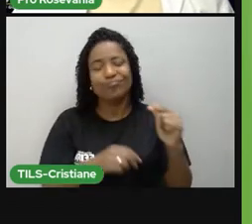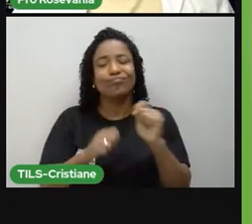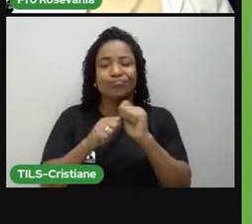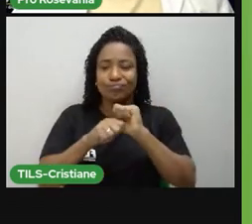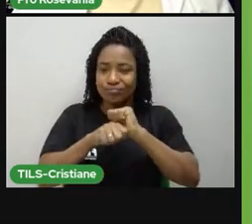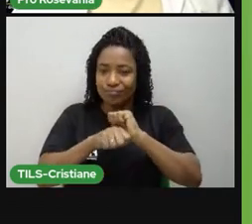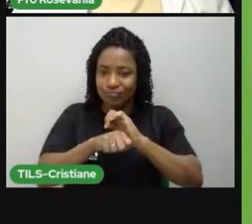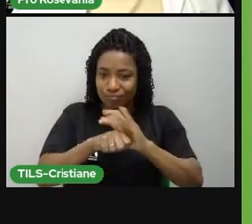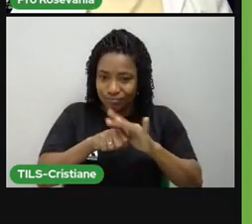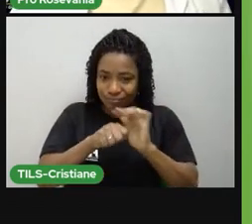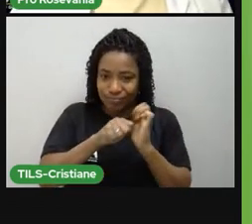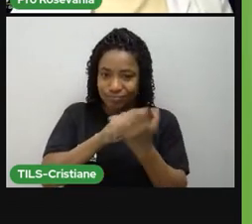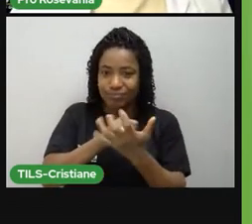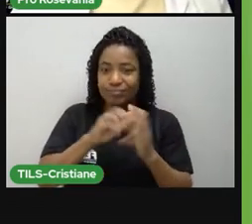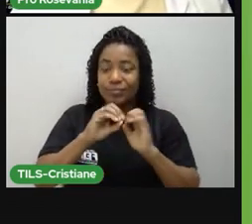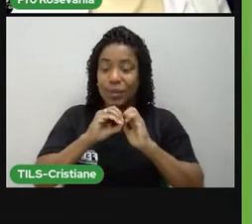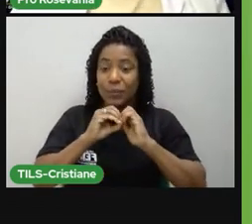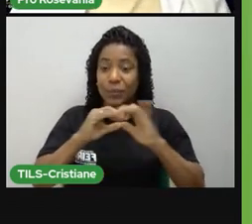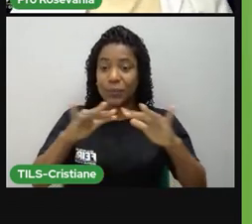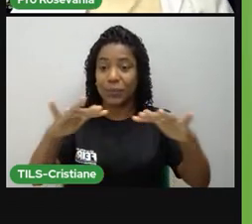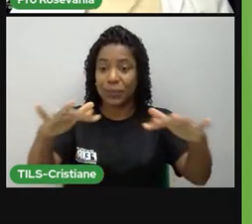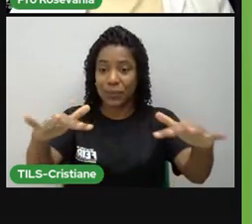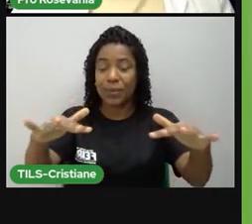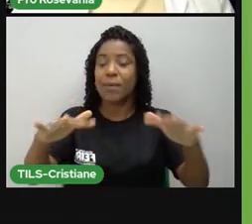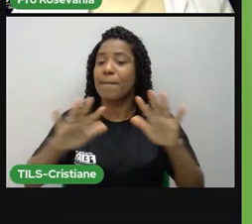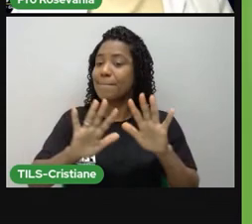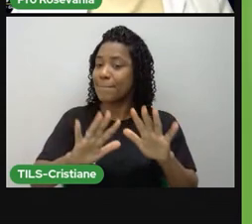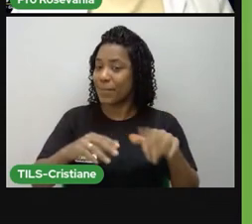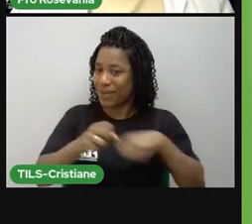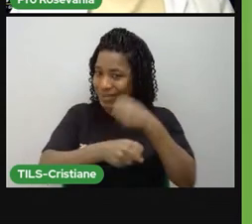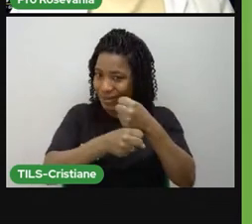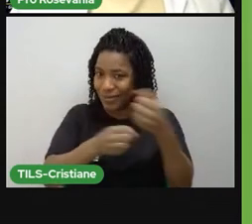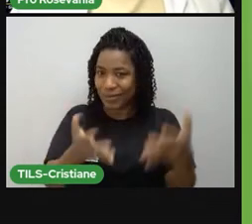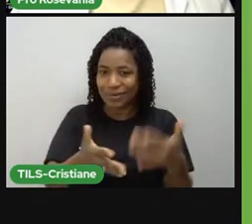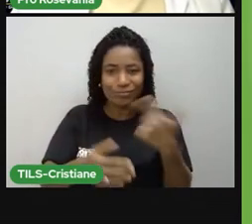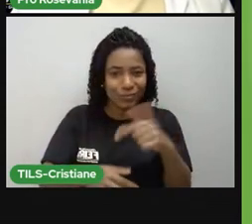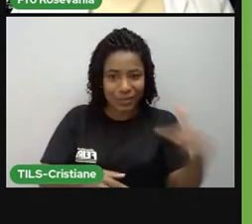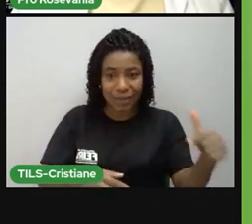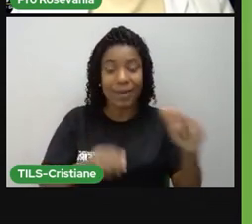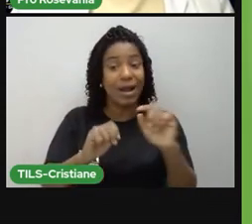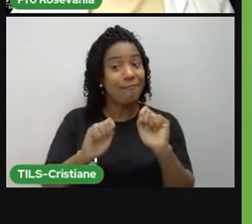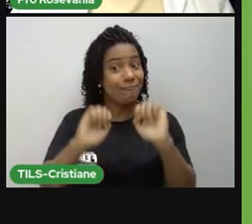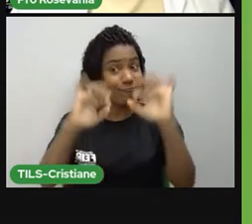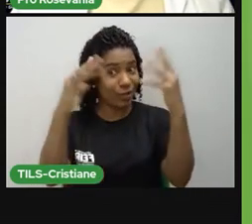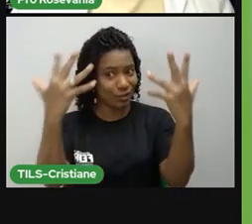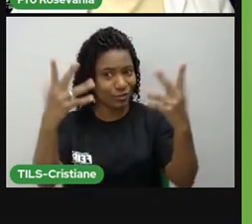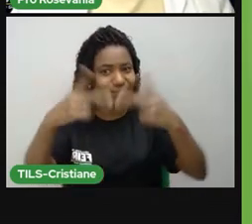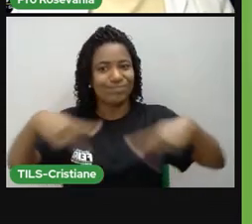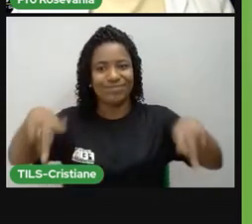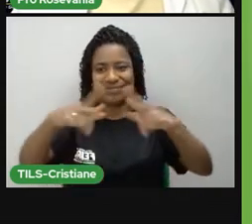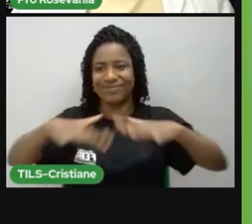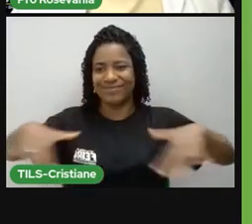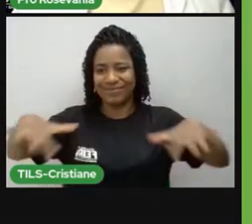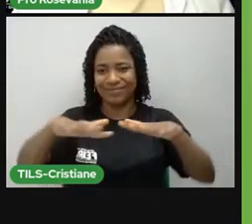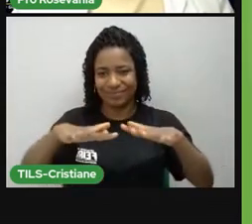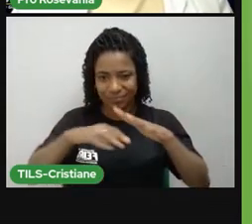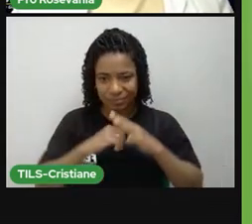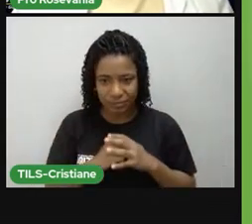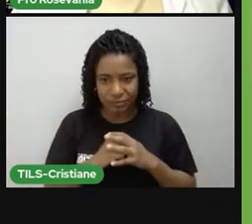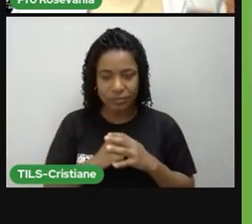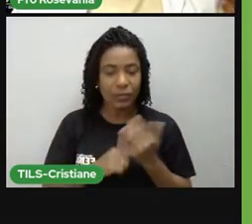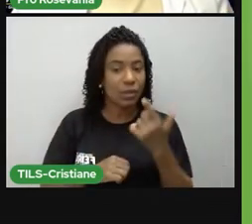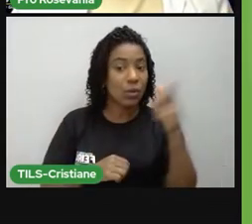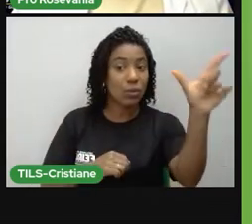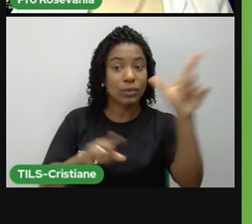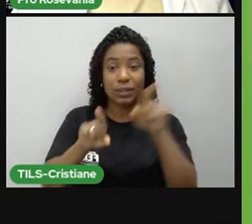-19, mas, em compensação, é uma festa bastante popular aqui pra gente. Outra festa também, né, é a, é